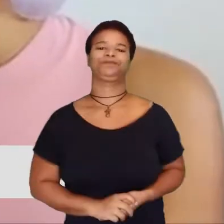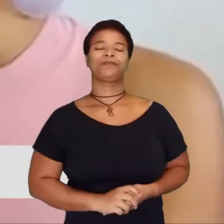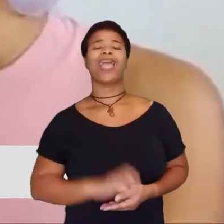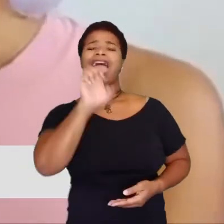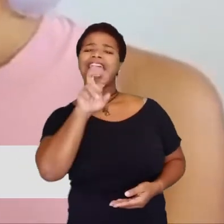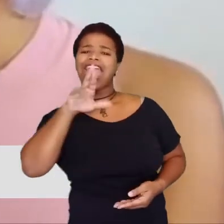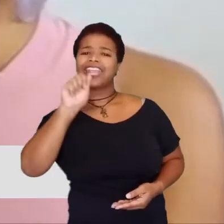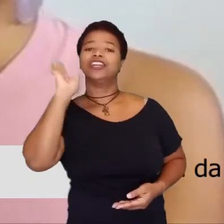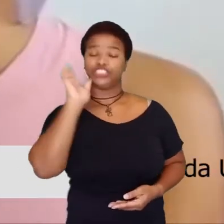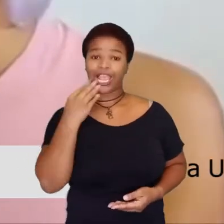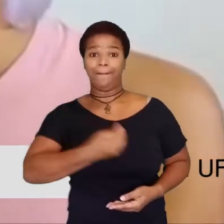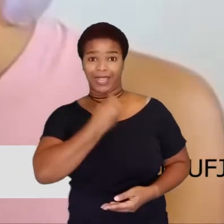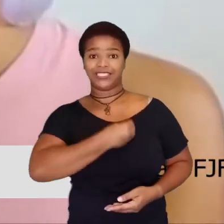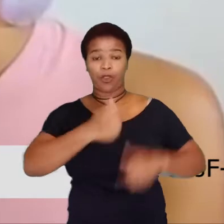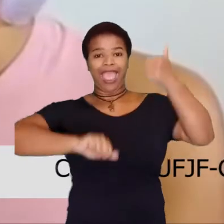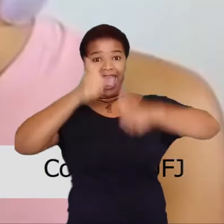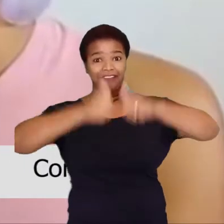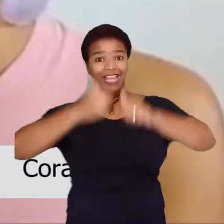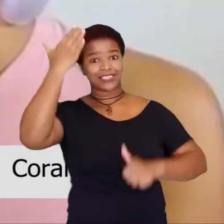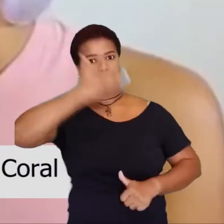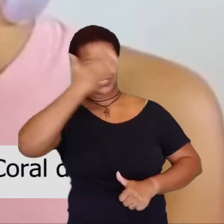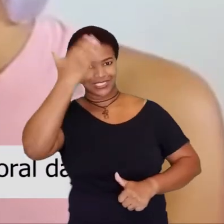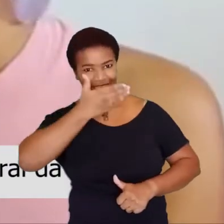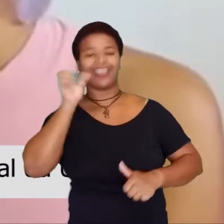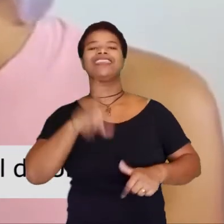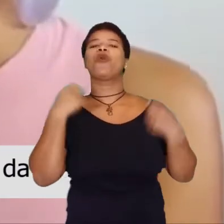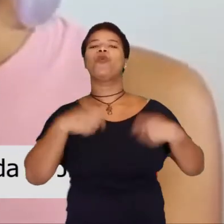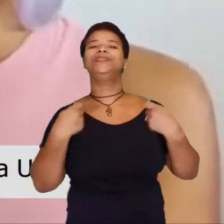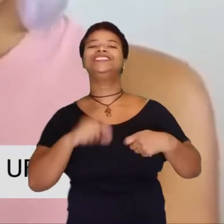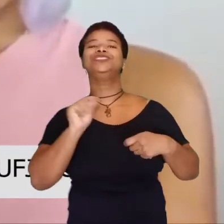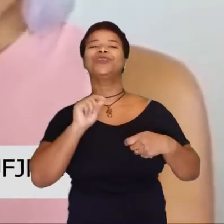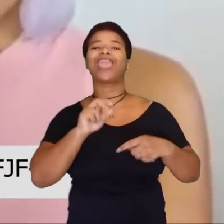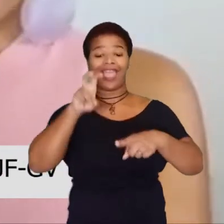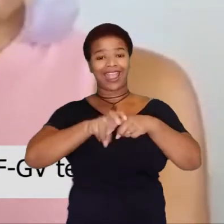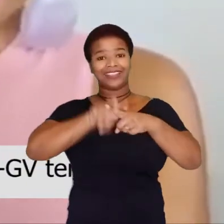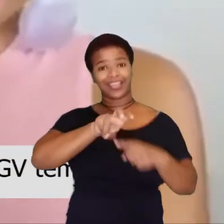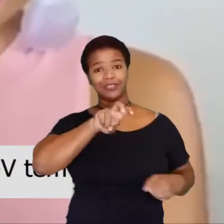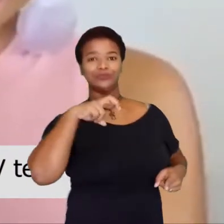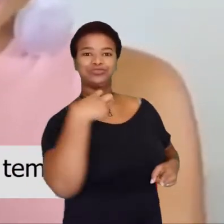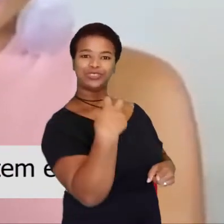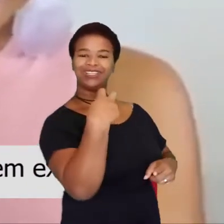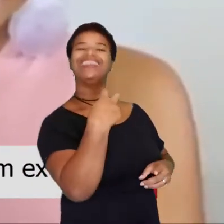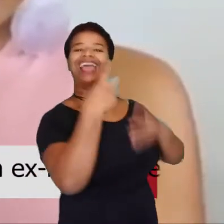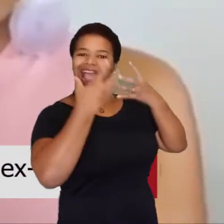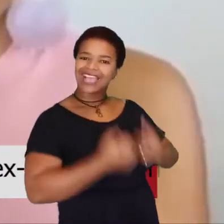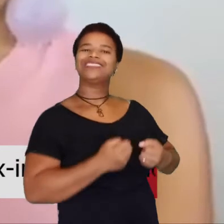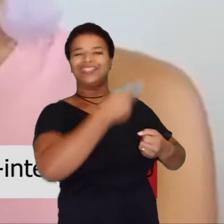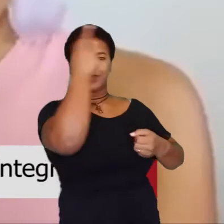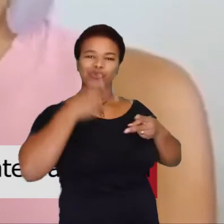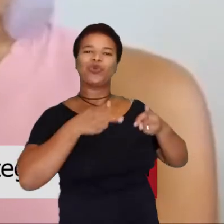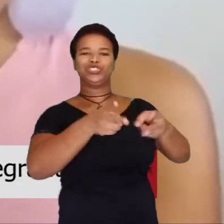passou pela audição às cegas, que é aquela fase do programa em que os jurados precisam virar as cadeiras para o candidato